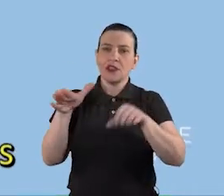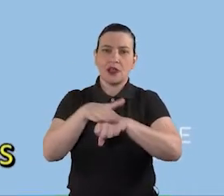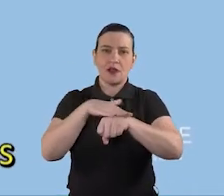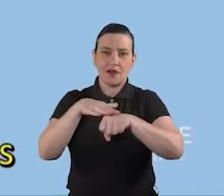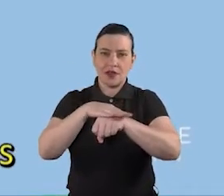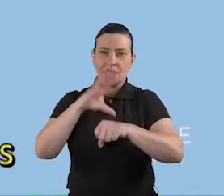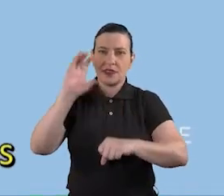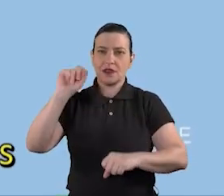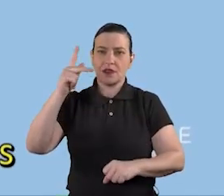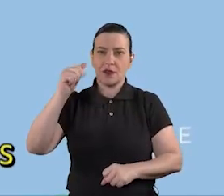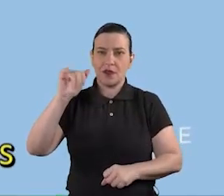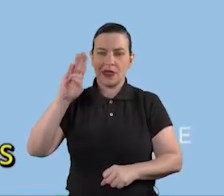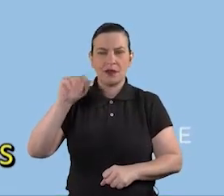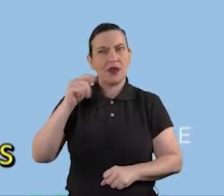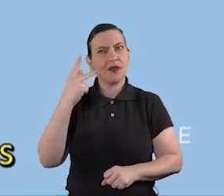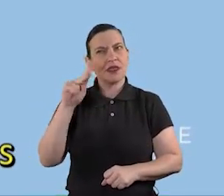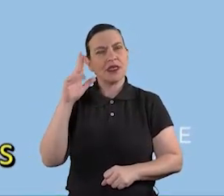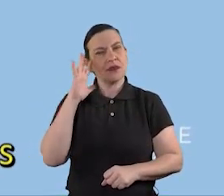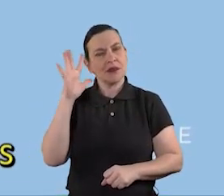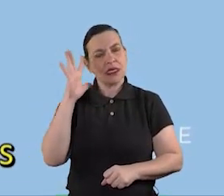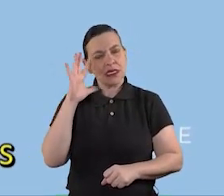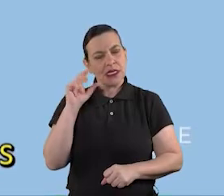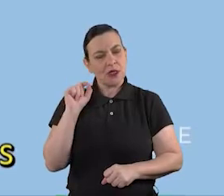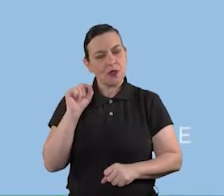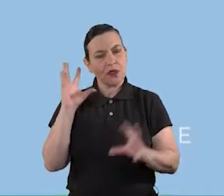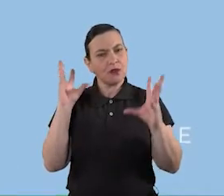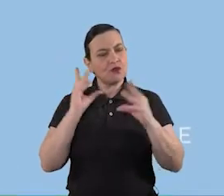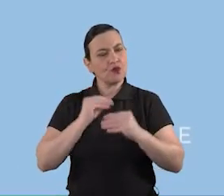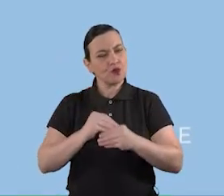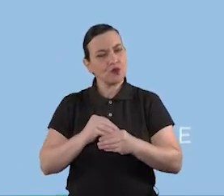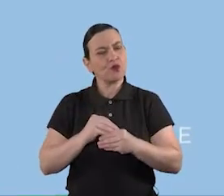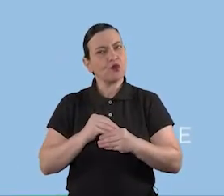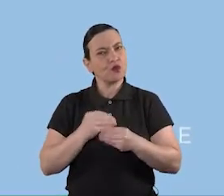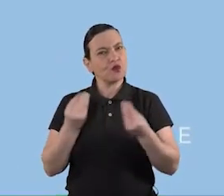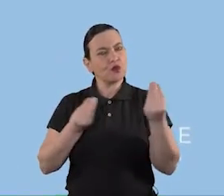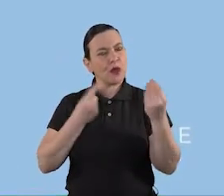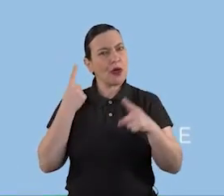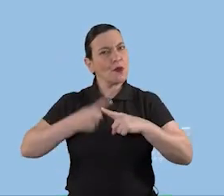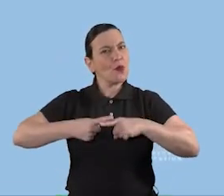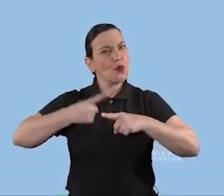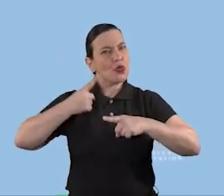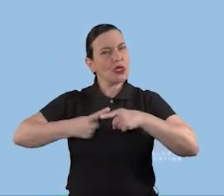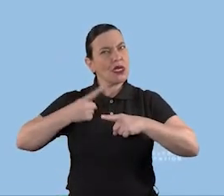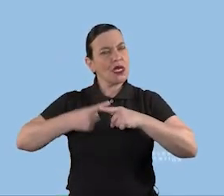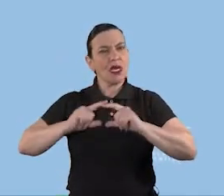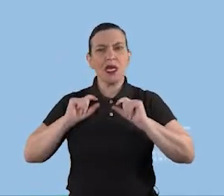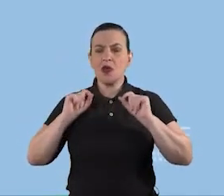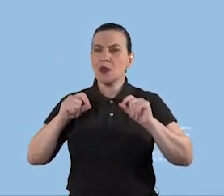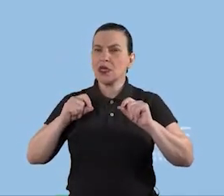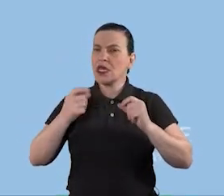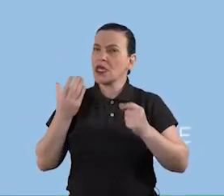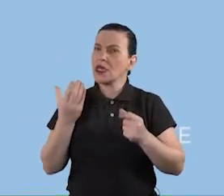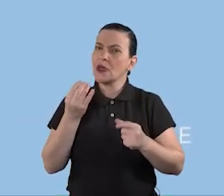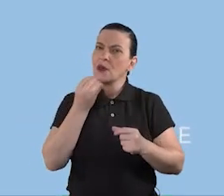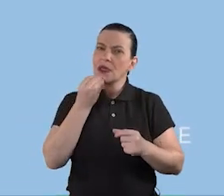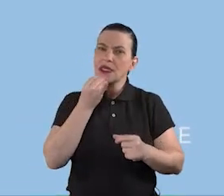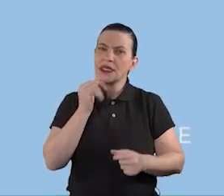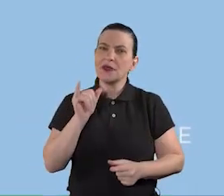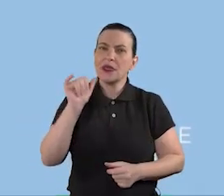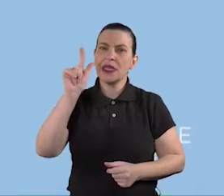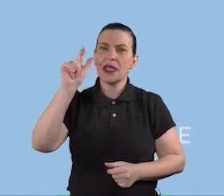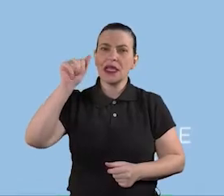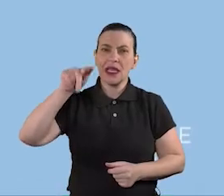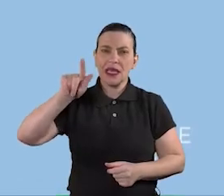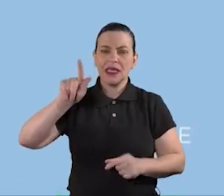Copaíba então vocês devem estar tirando algumas conclusões imediatas sobre o porquê de termos colocado o Lang Lang nesse